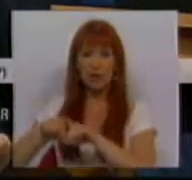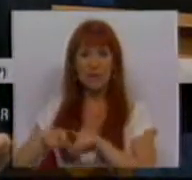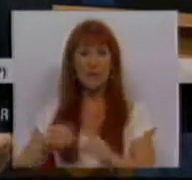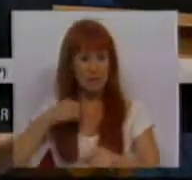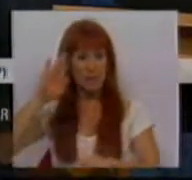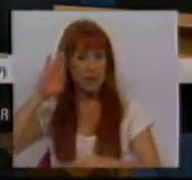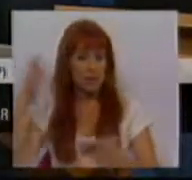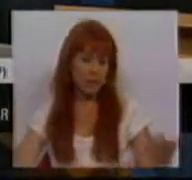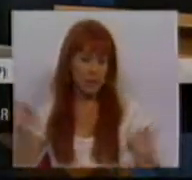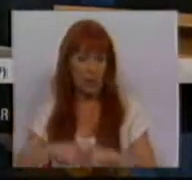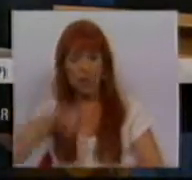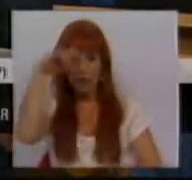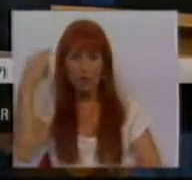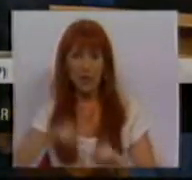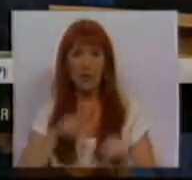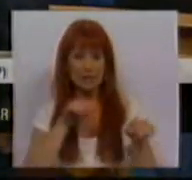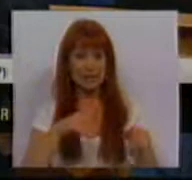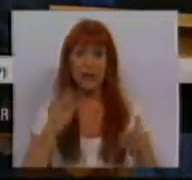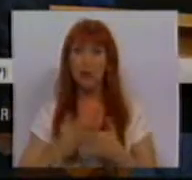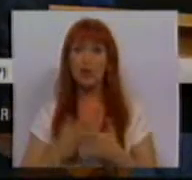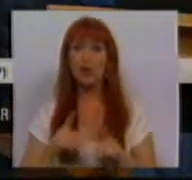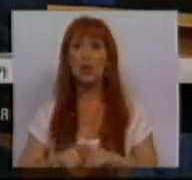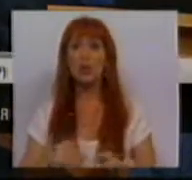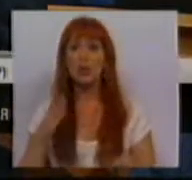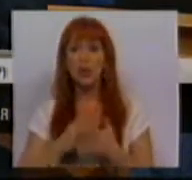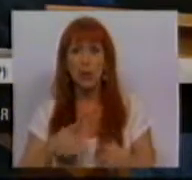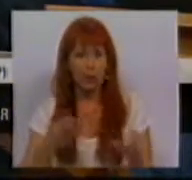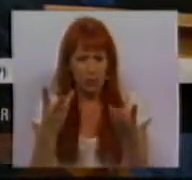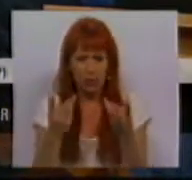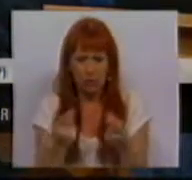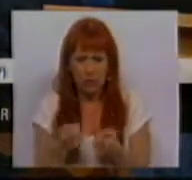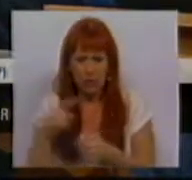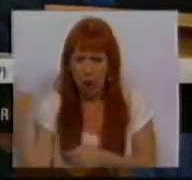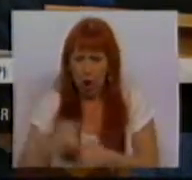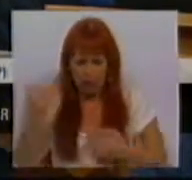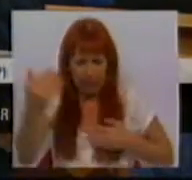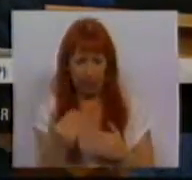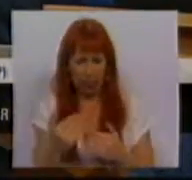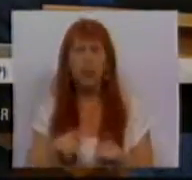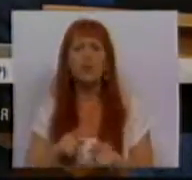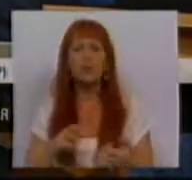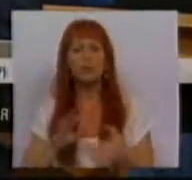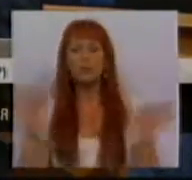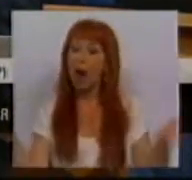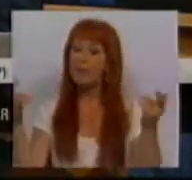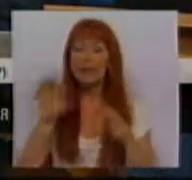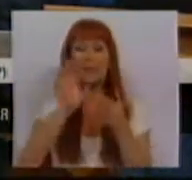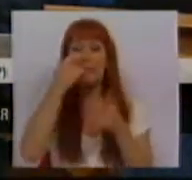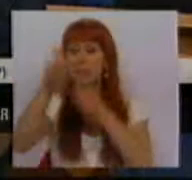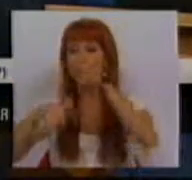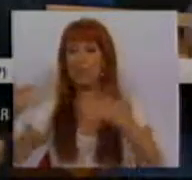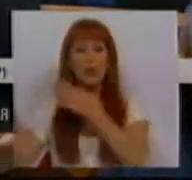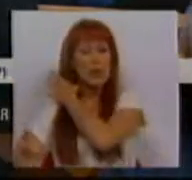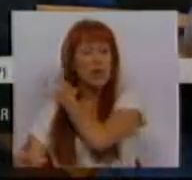bem-se sabendo das dificuldades que as escolas, em aperto ao orçamento de tal imposto, têm tido na mobilização desses elementos,